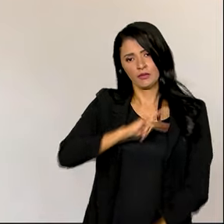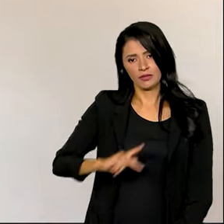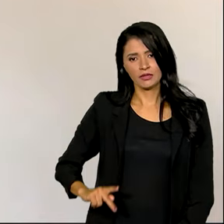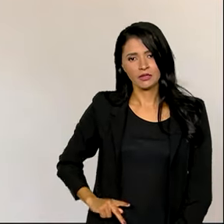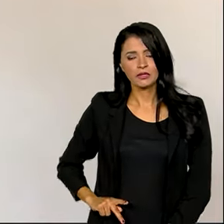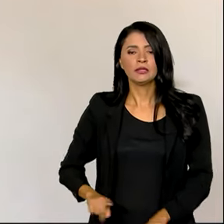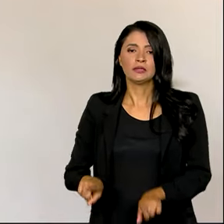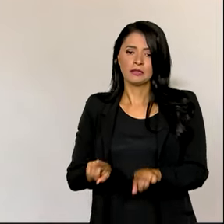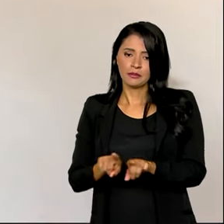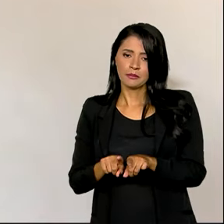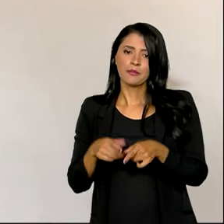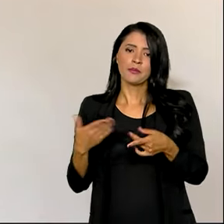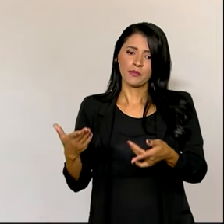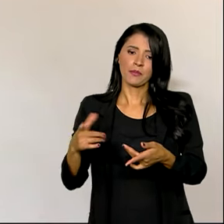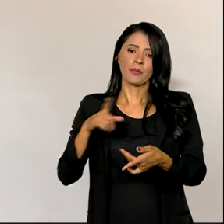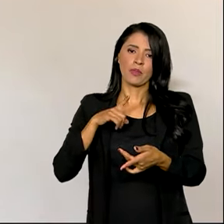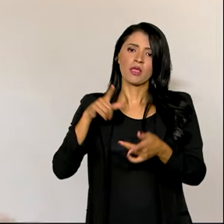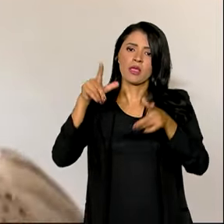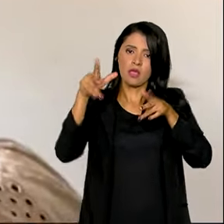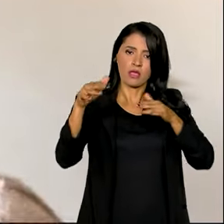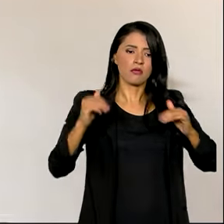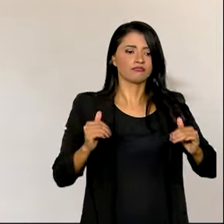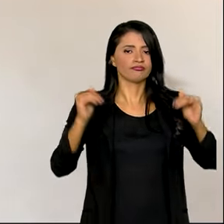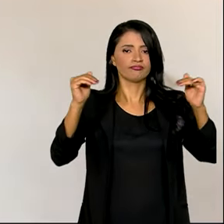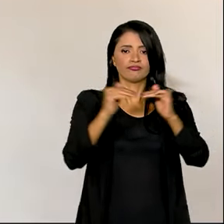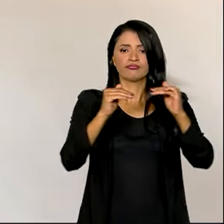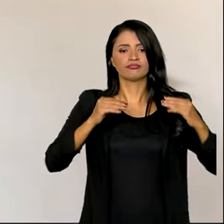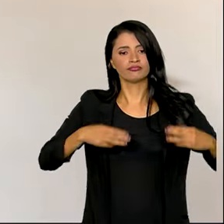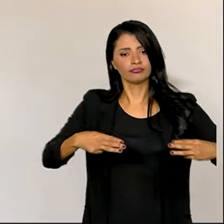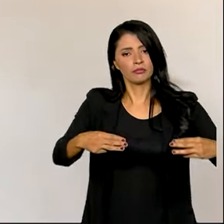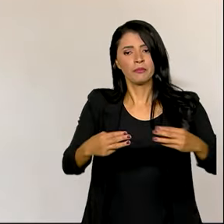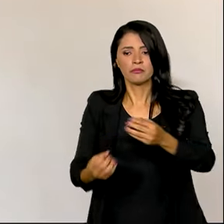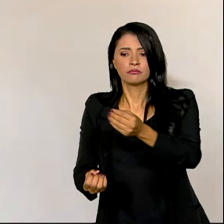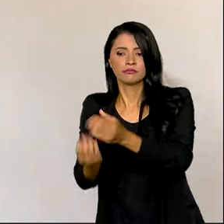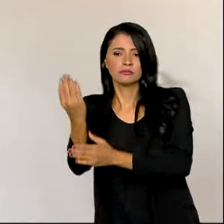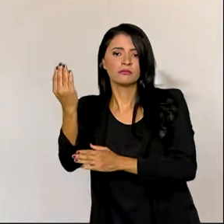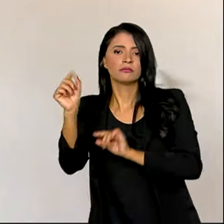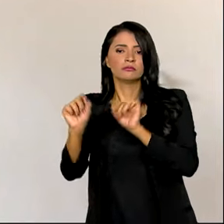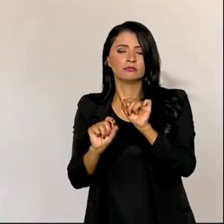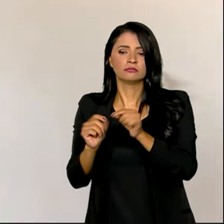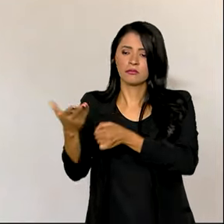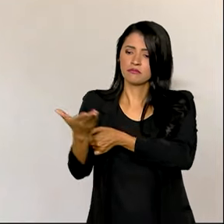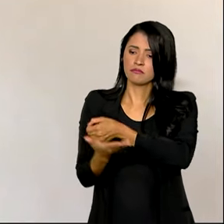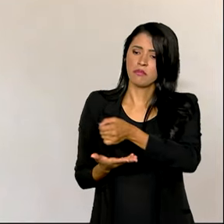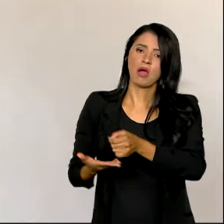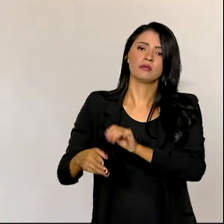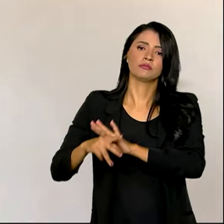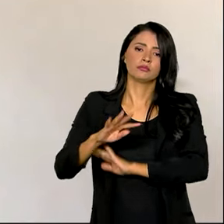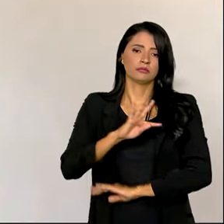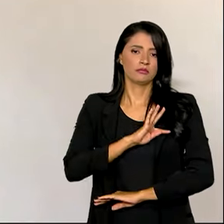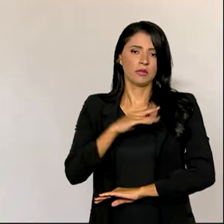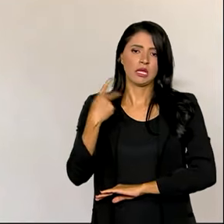República, que tem status de ministério também, para construir justamente as bases técnicas desse plano.